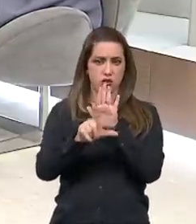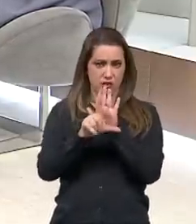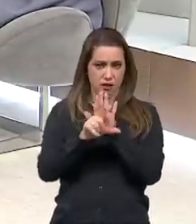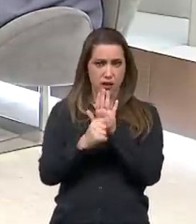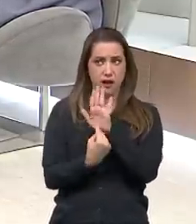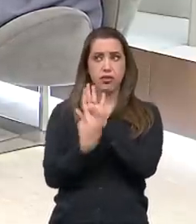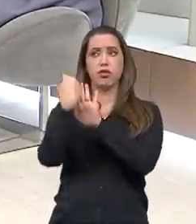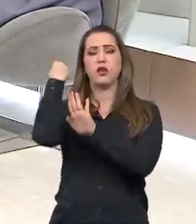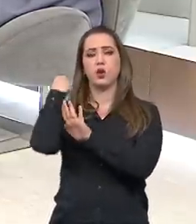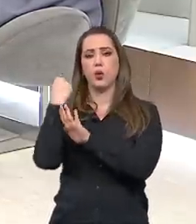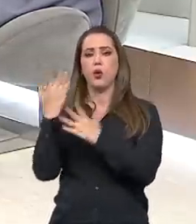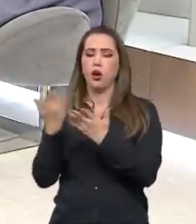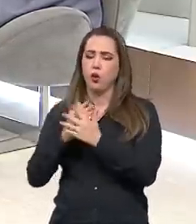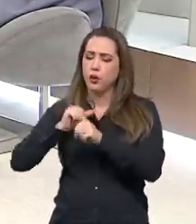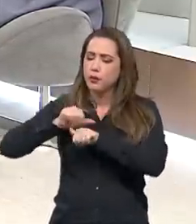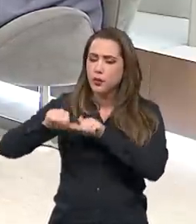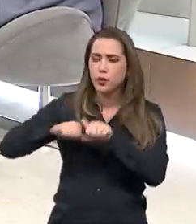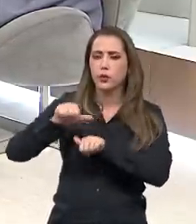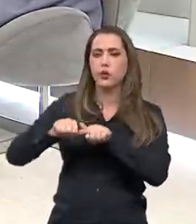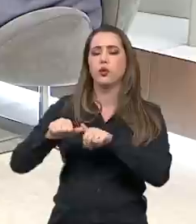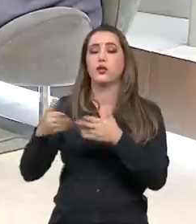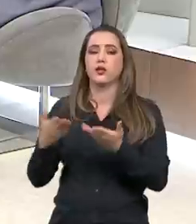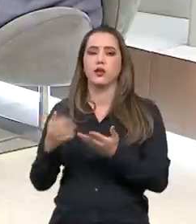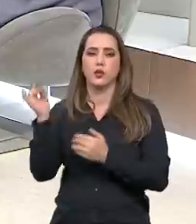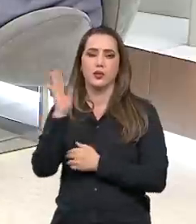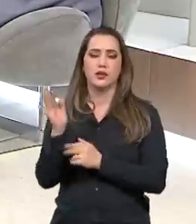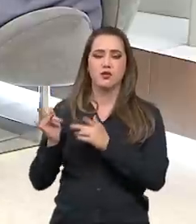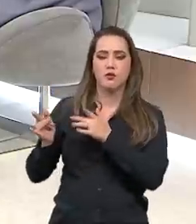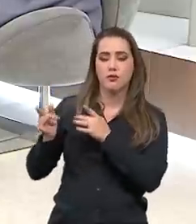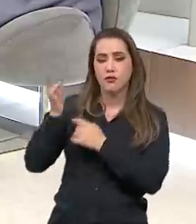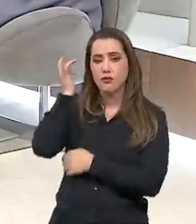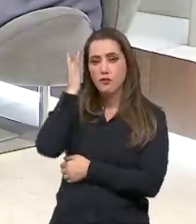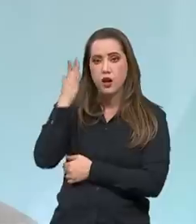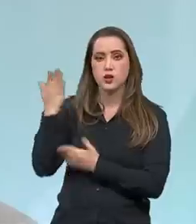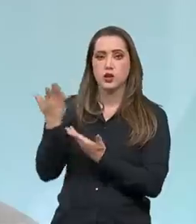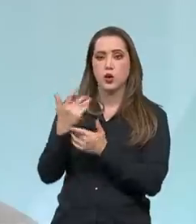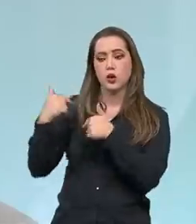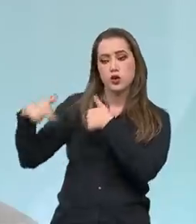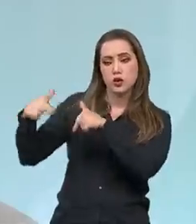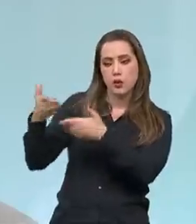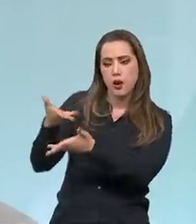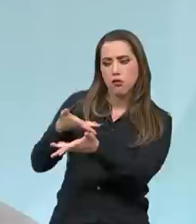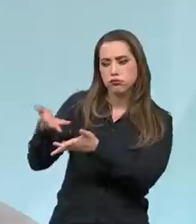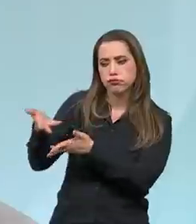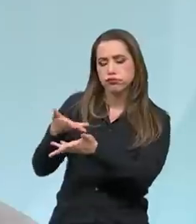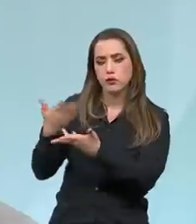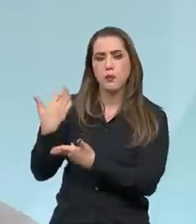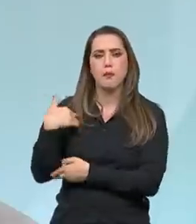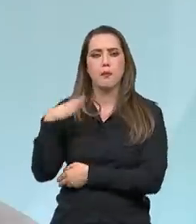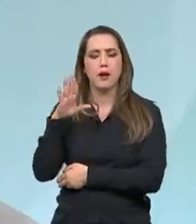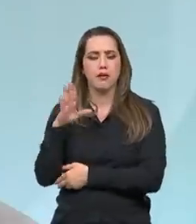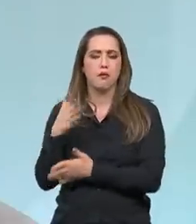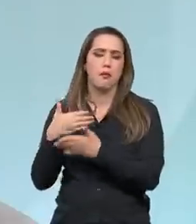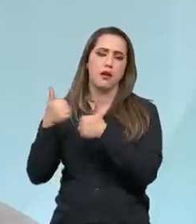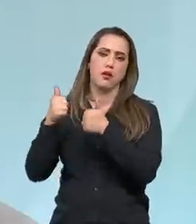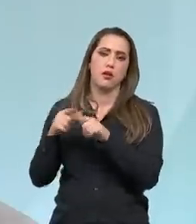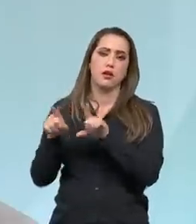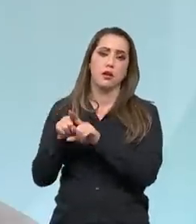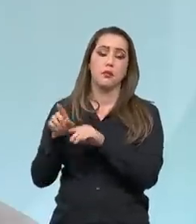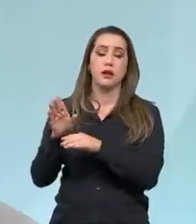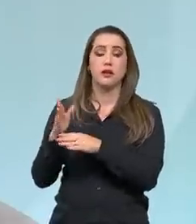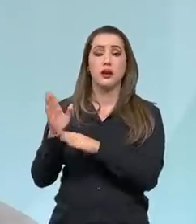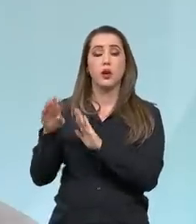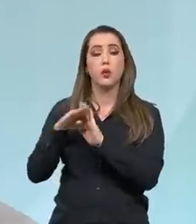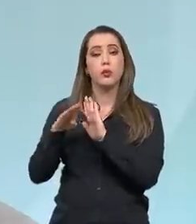facilidade de abertura de negócios. O Brasil hoje tem também uma relação de trabalho mais flexível, mais harmônica. E tem um programa social que